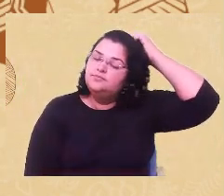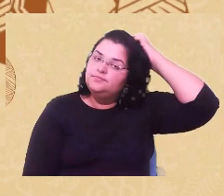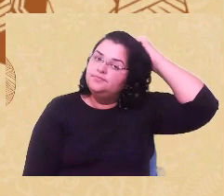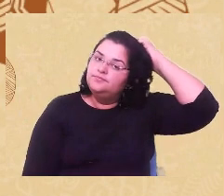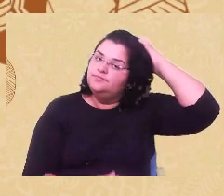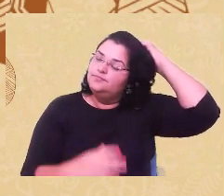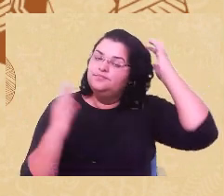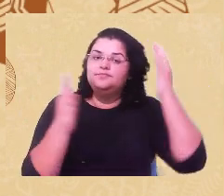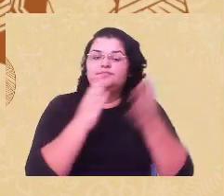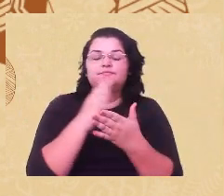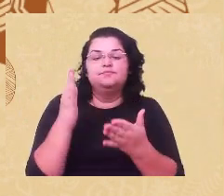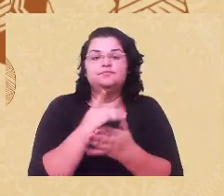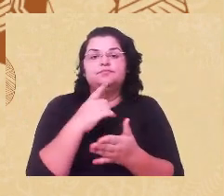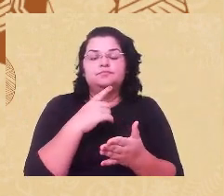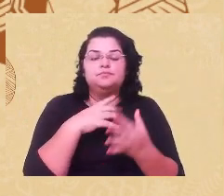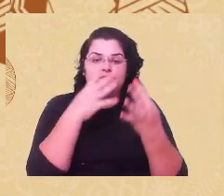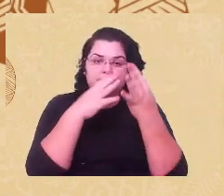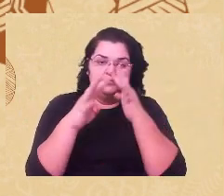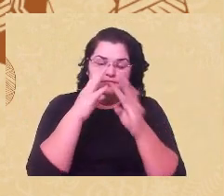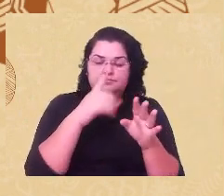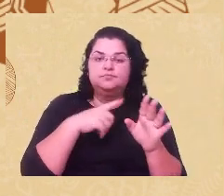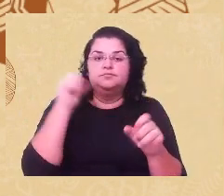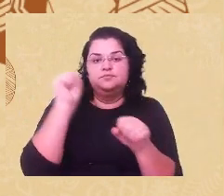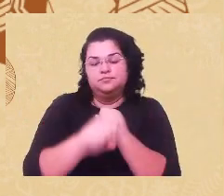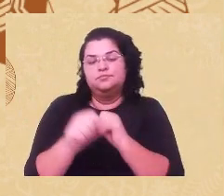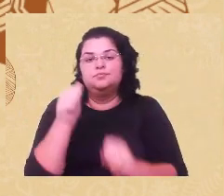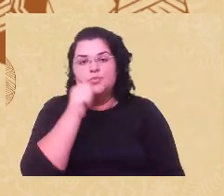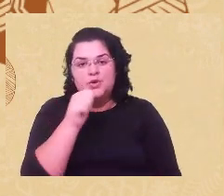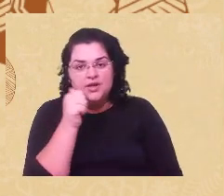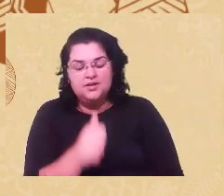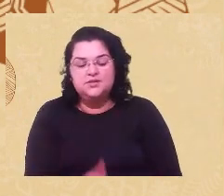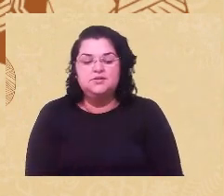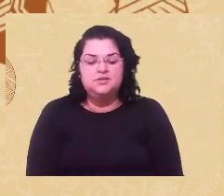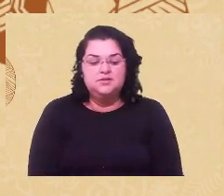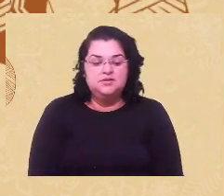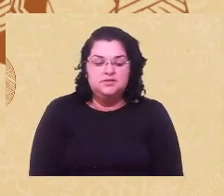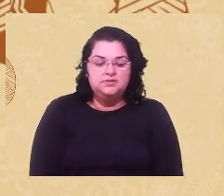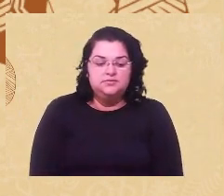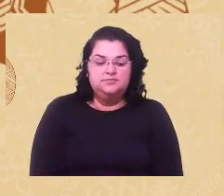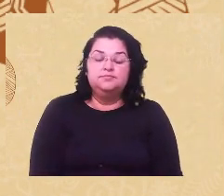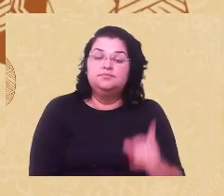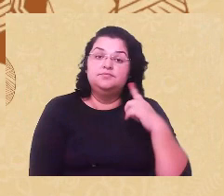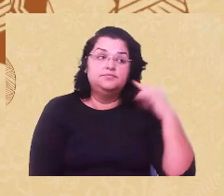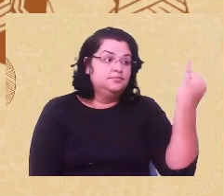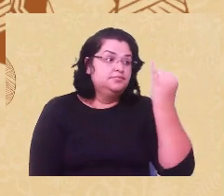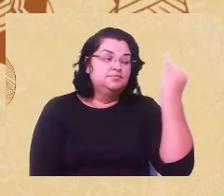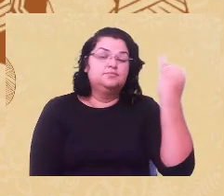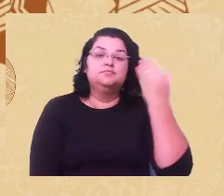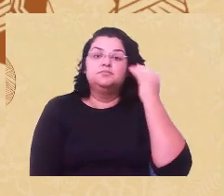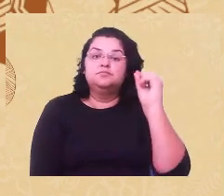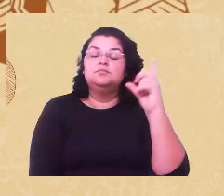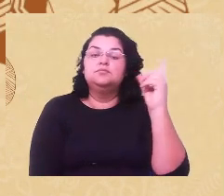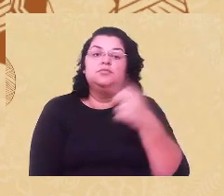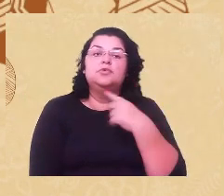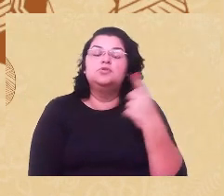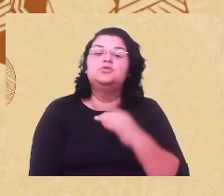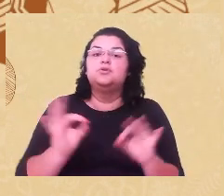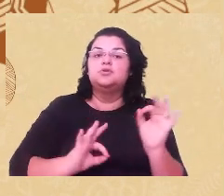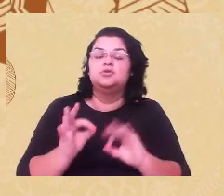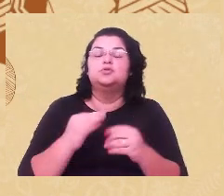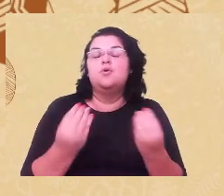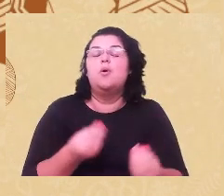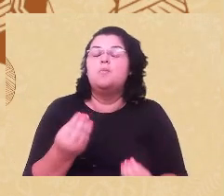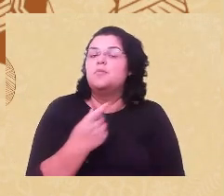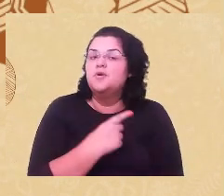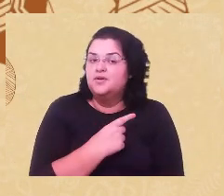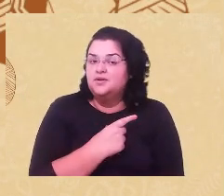a denúncia dos casos de assassinato de mulheres, também há uma grande importância da gente entender como nós nos organizamos territorialmente. O marco